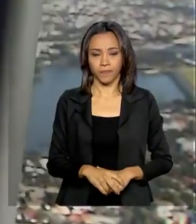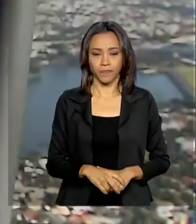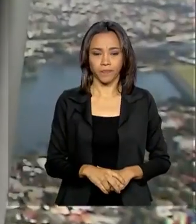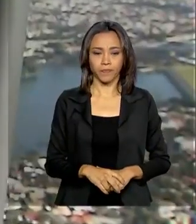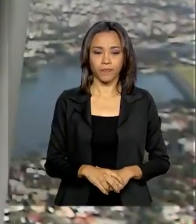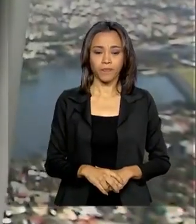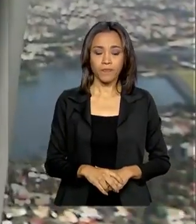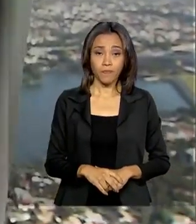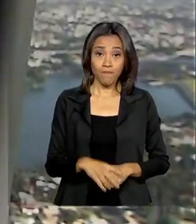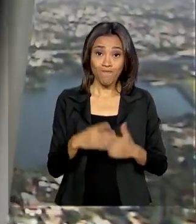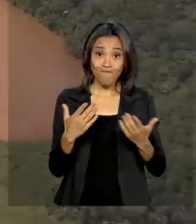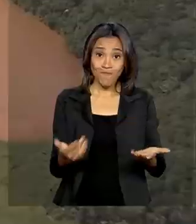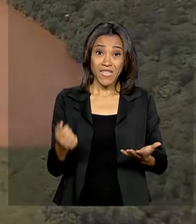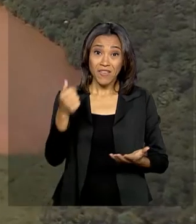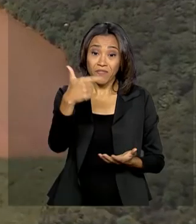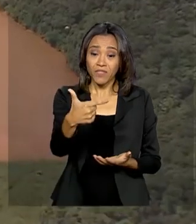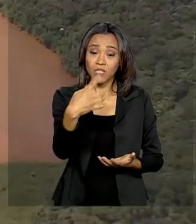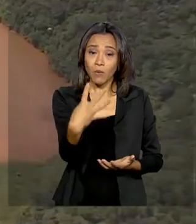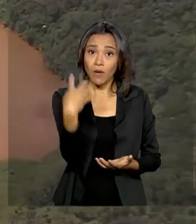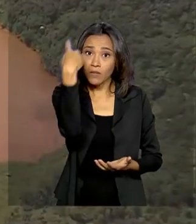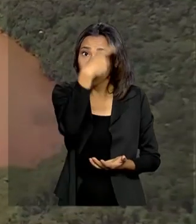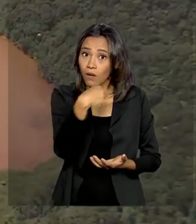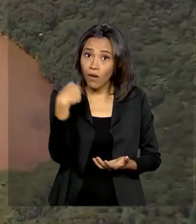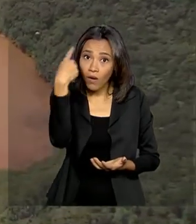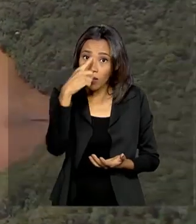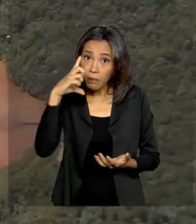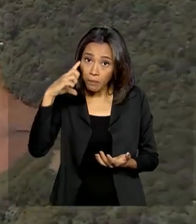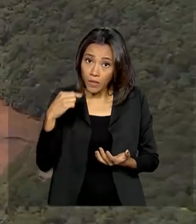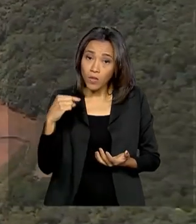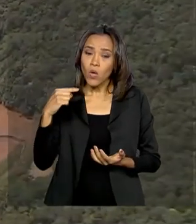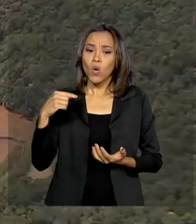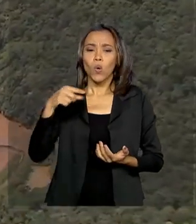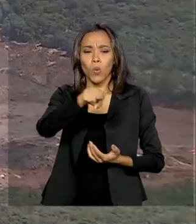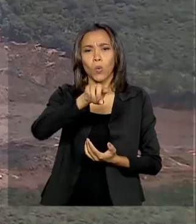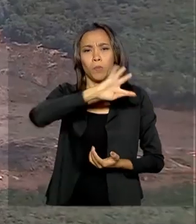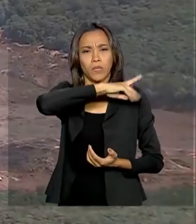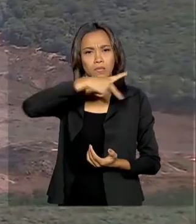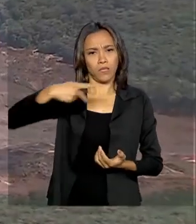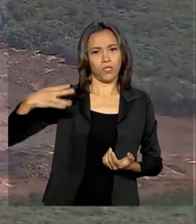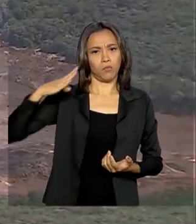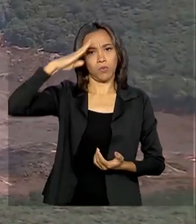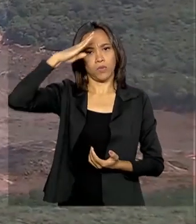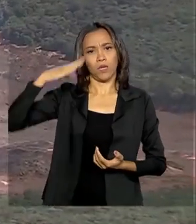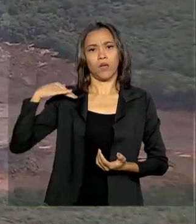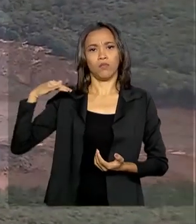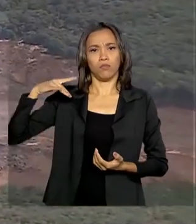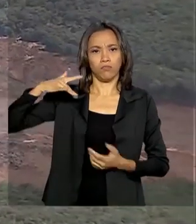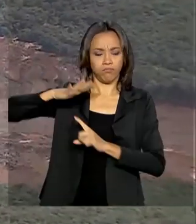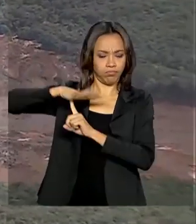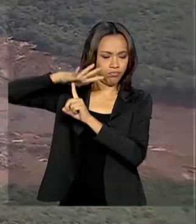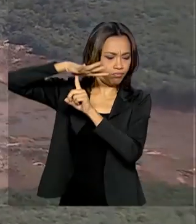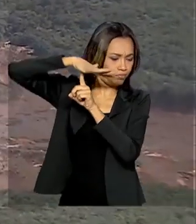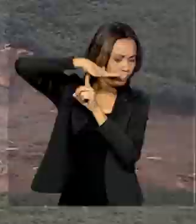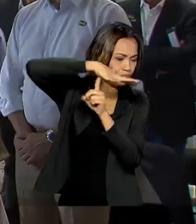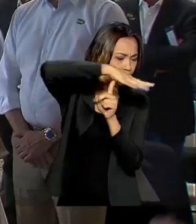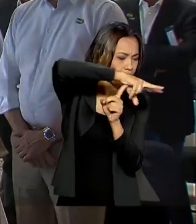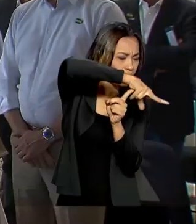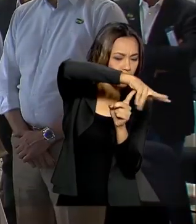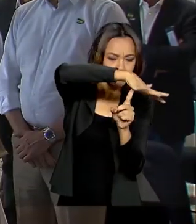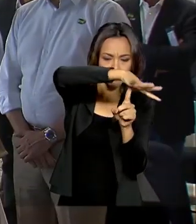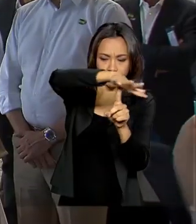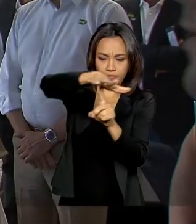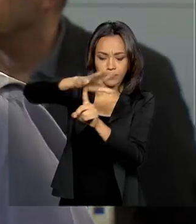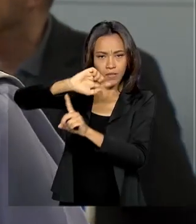Menos de 24 horas após o desastre, o presidente Jair Bolsonaro sobrevoou a área afetada e determinou aos